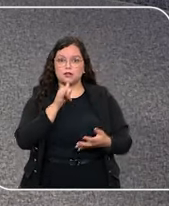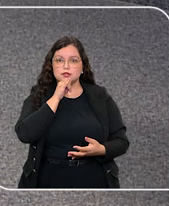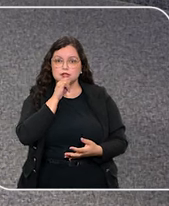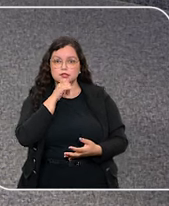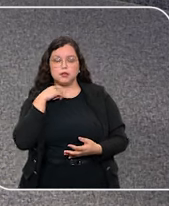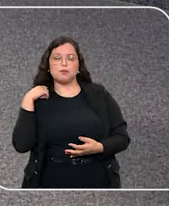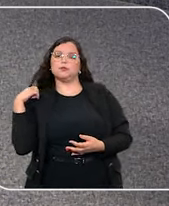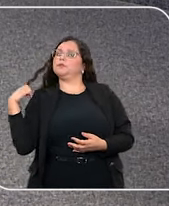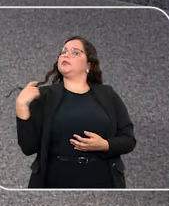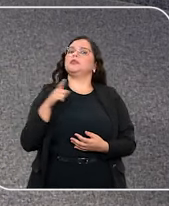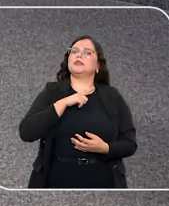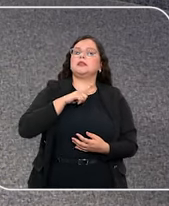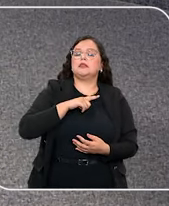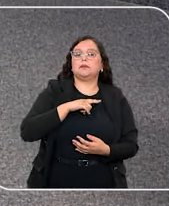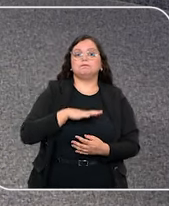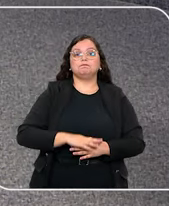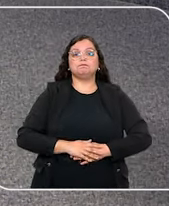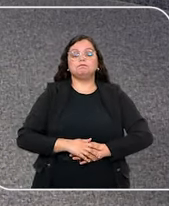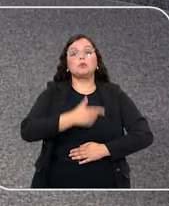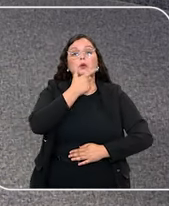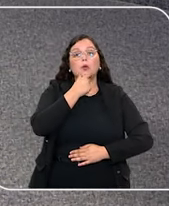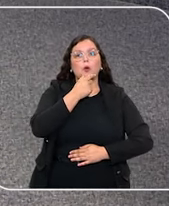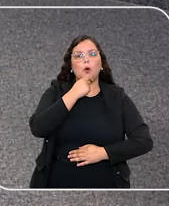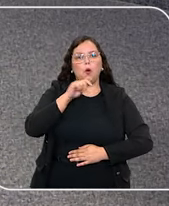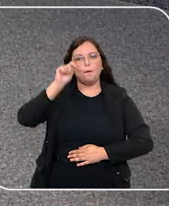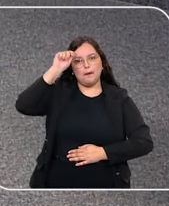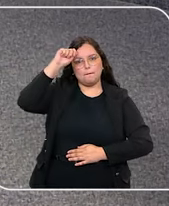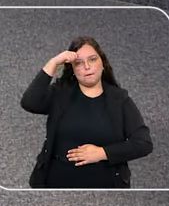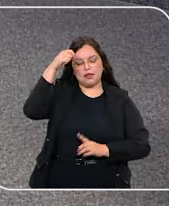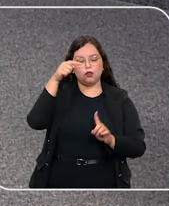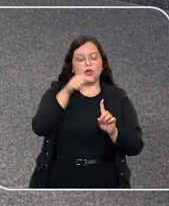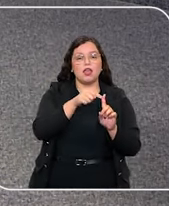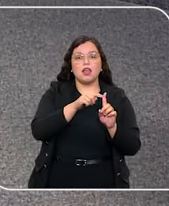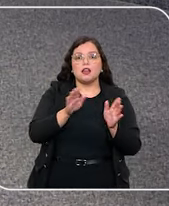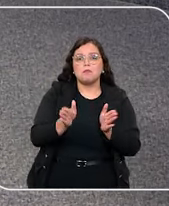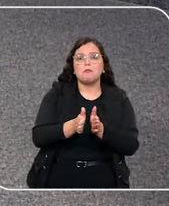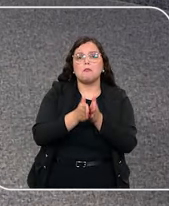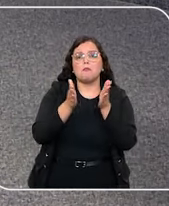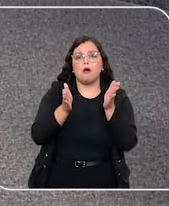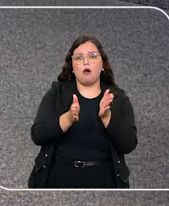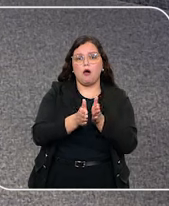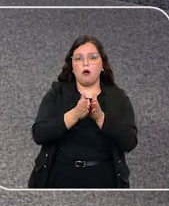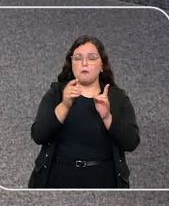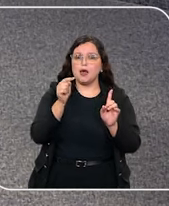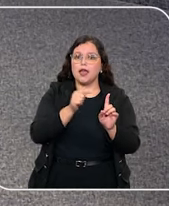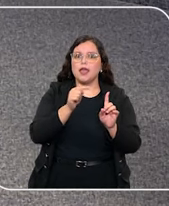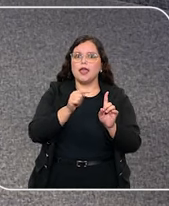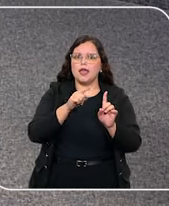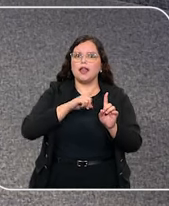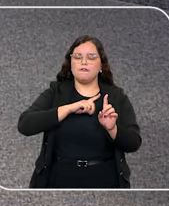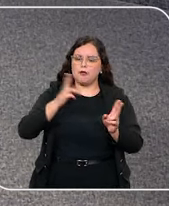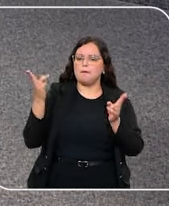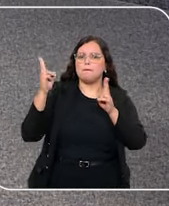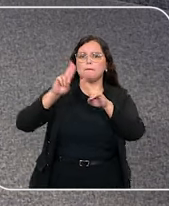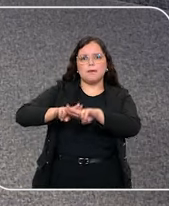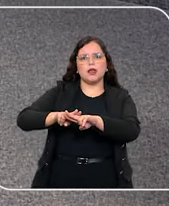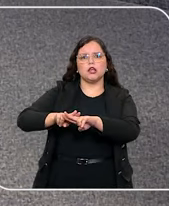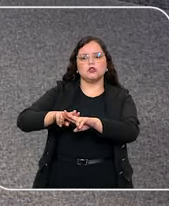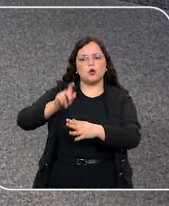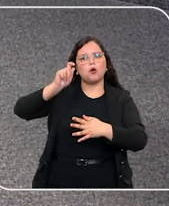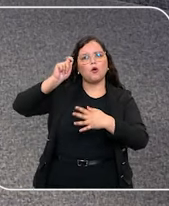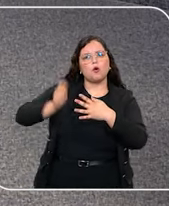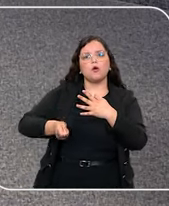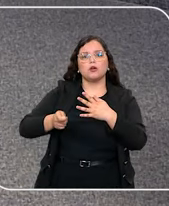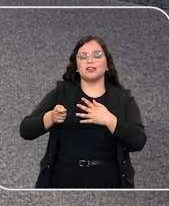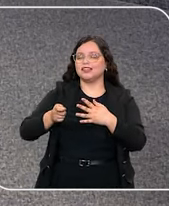uma das histórias que trazemos é a de um homem preto, pobre e da periferia, que foi preso e condenado injustamente